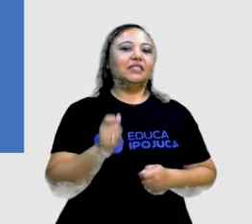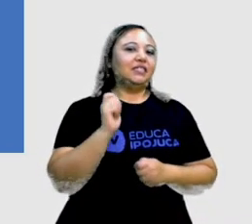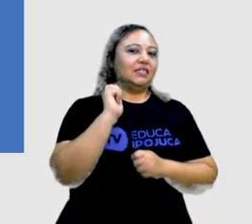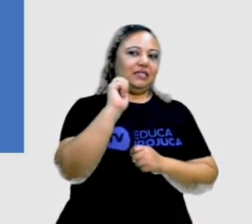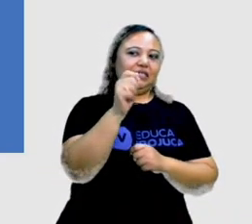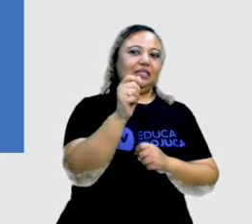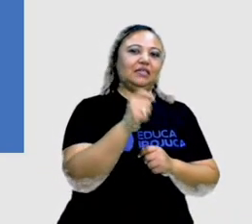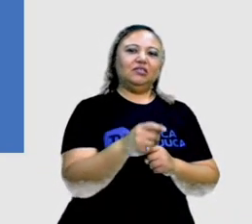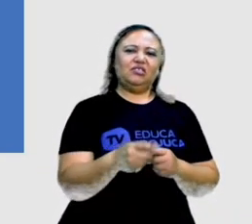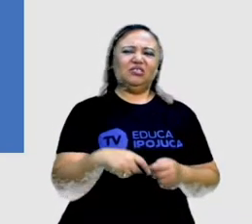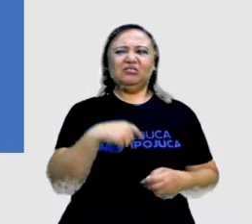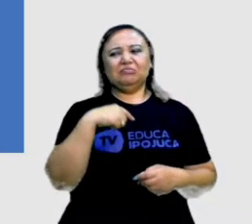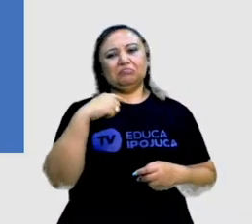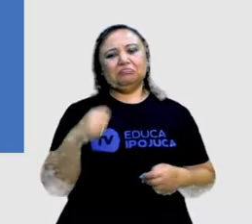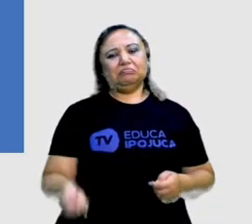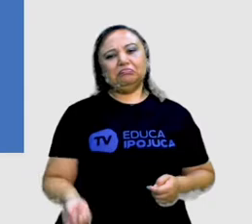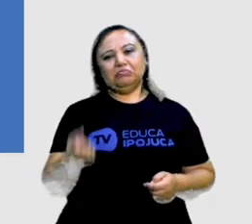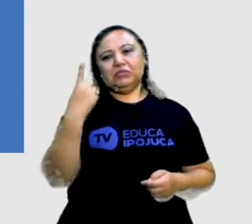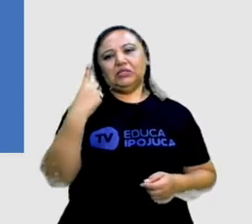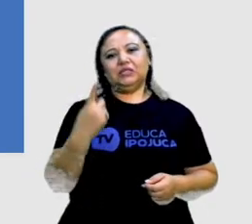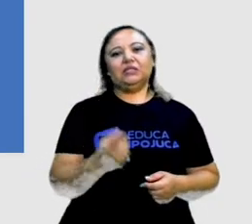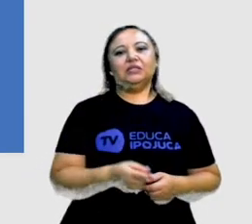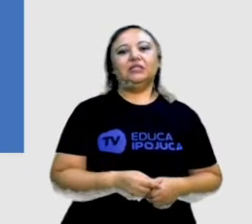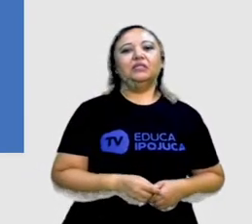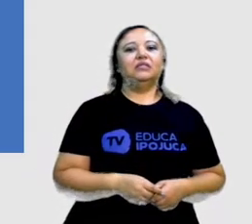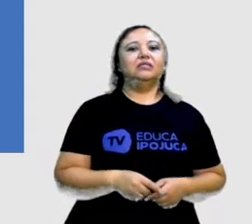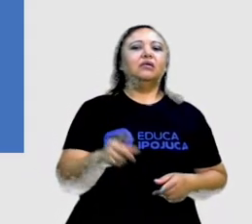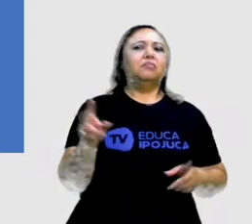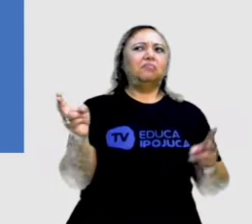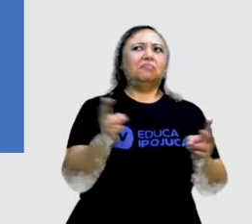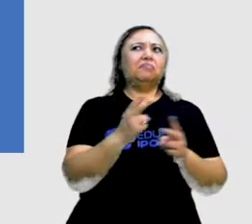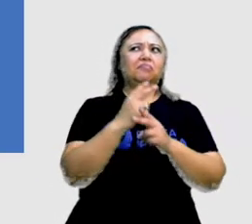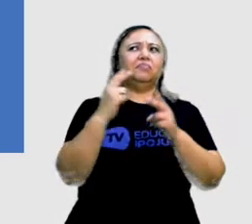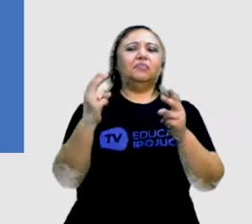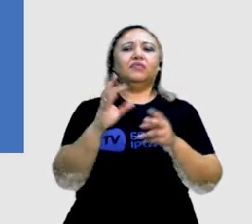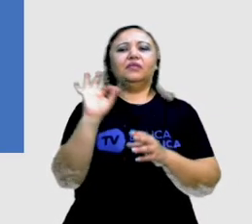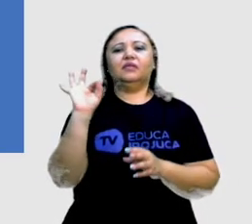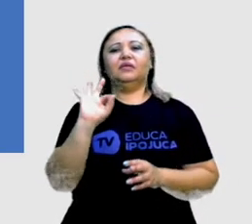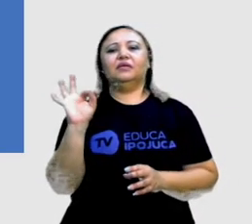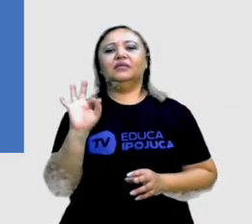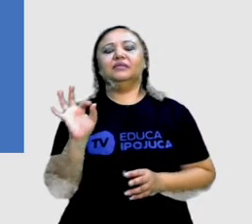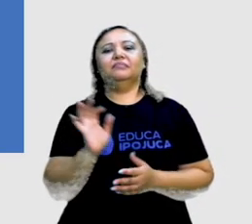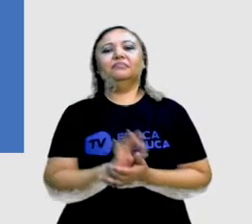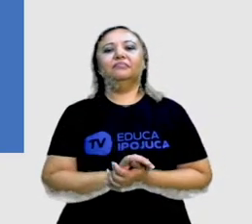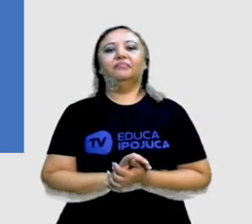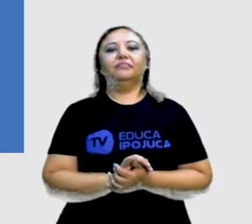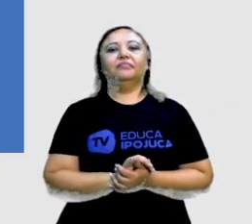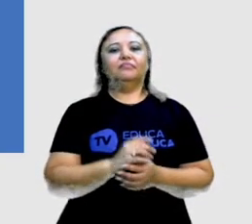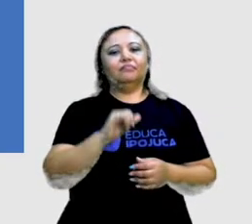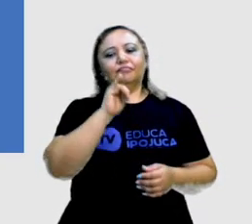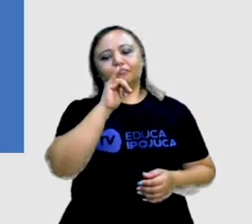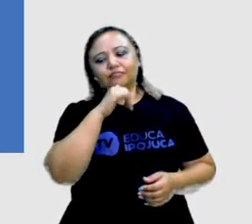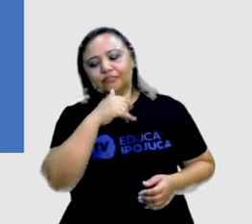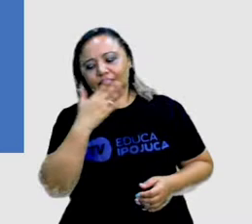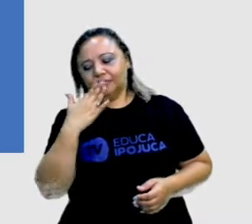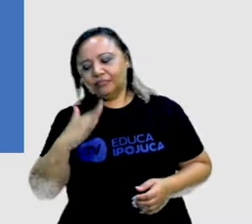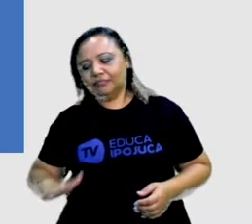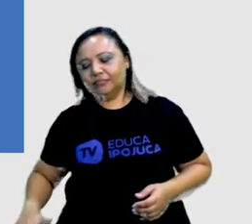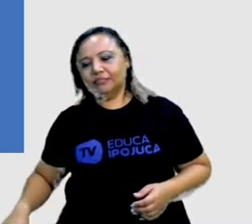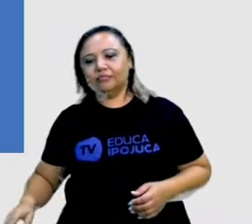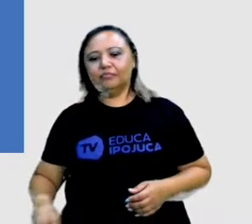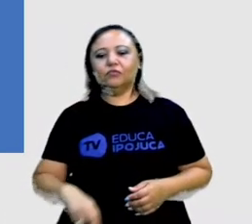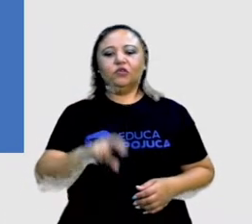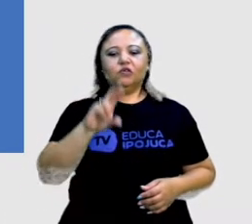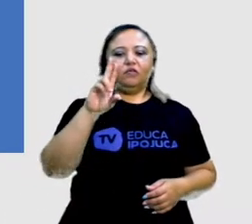Estava estranho. A princípio, nenhum vento. Para a tristeza das crianças, o vovô, meio desapontado,